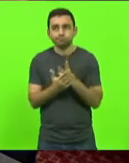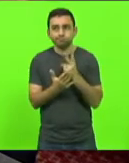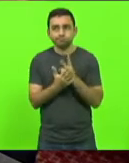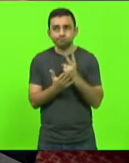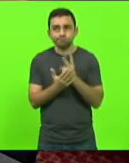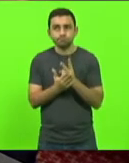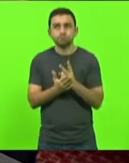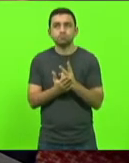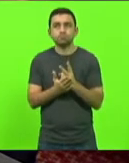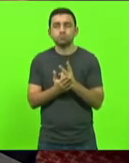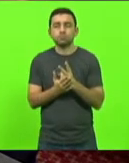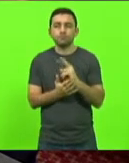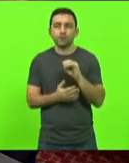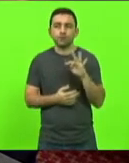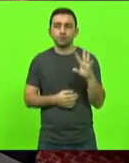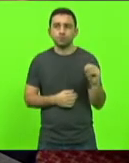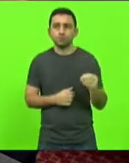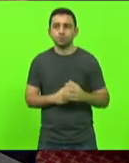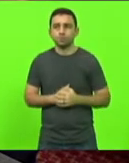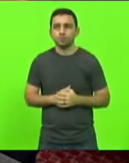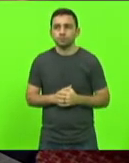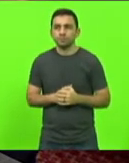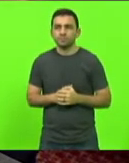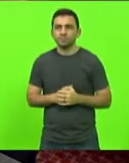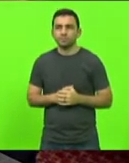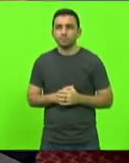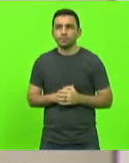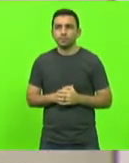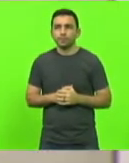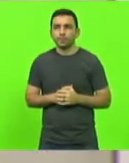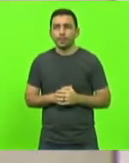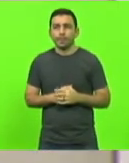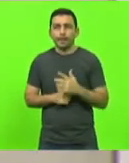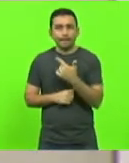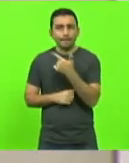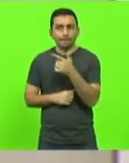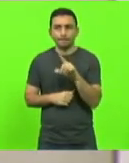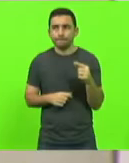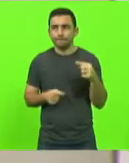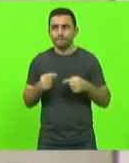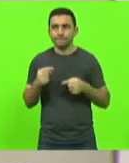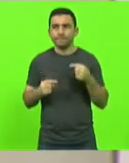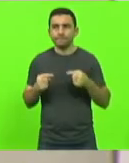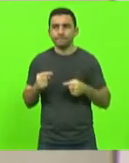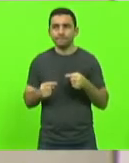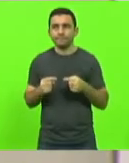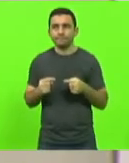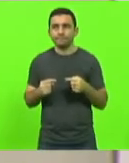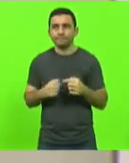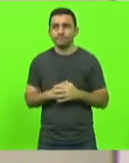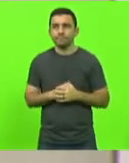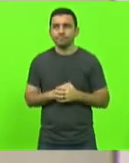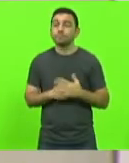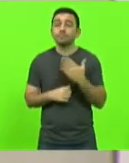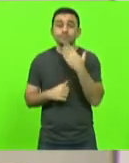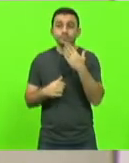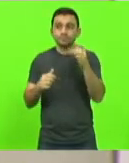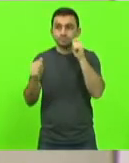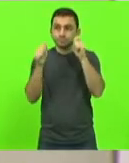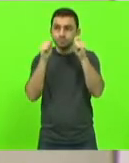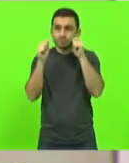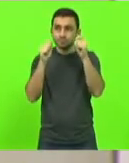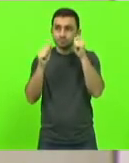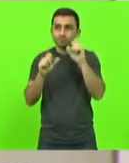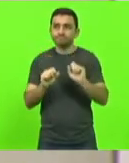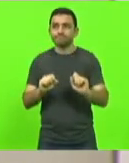do veto. Não havendo mais quem queira discutir, em votação, peço a assessoria que abra o painel